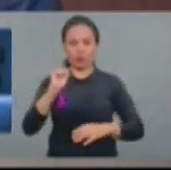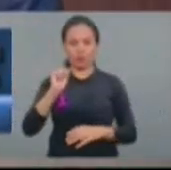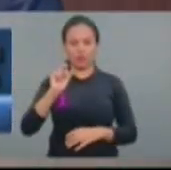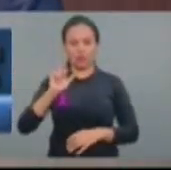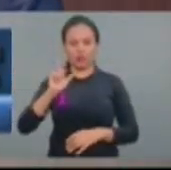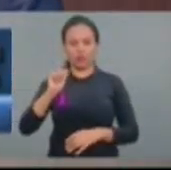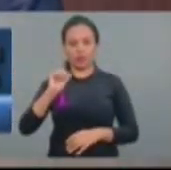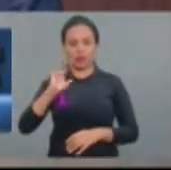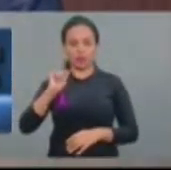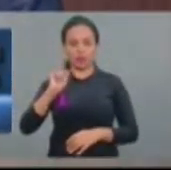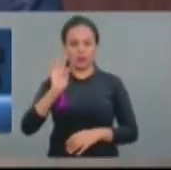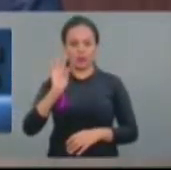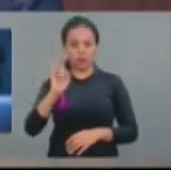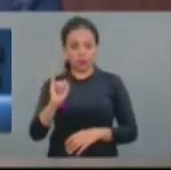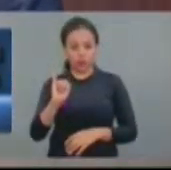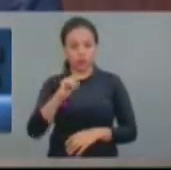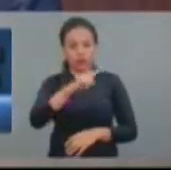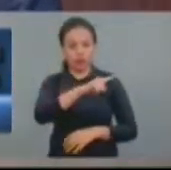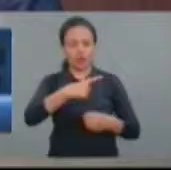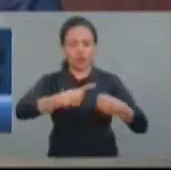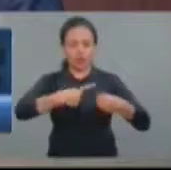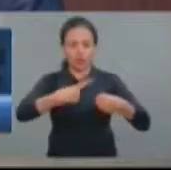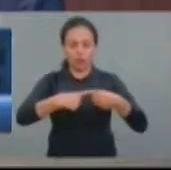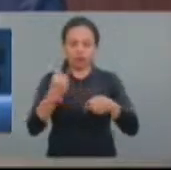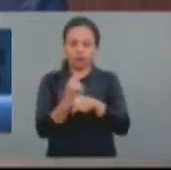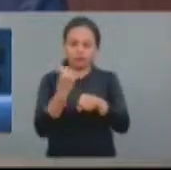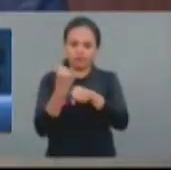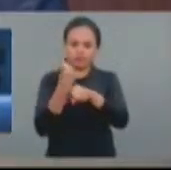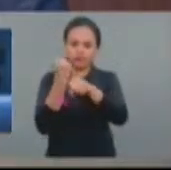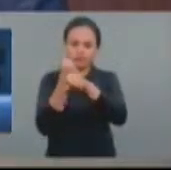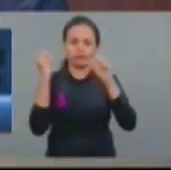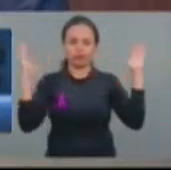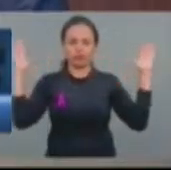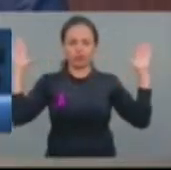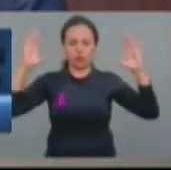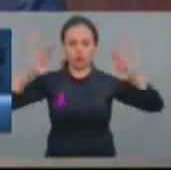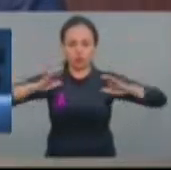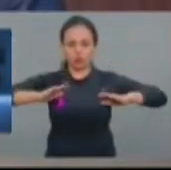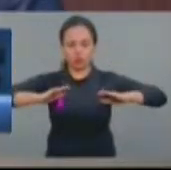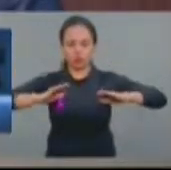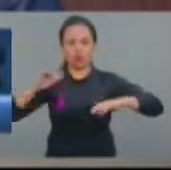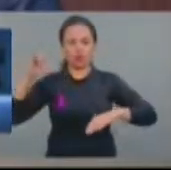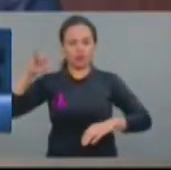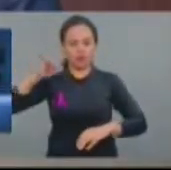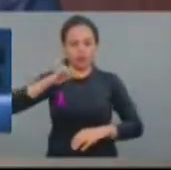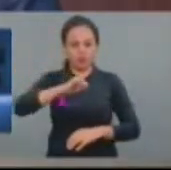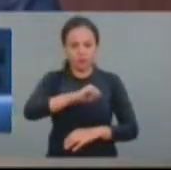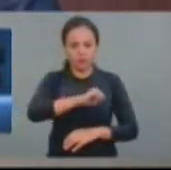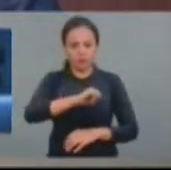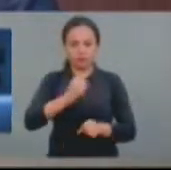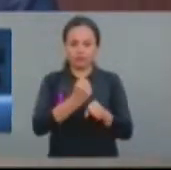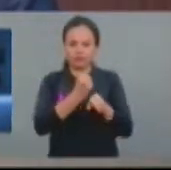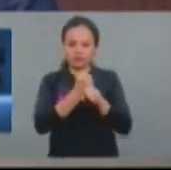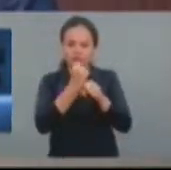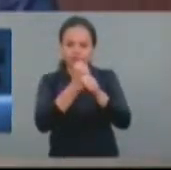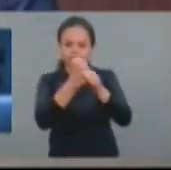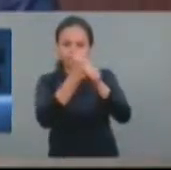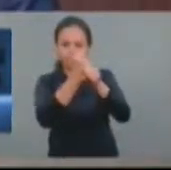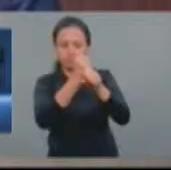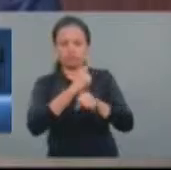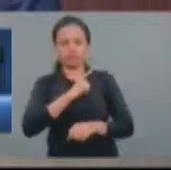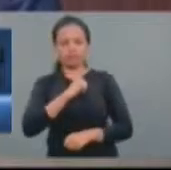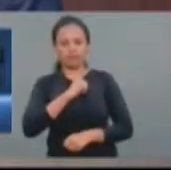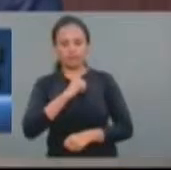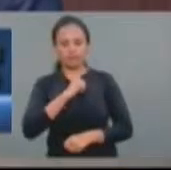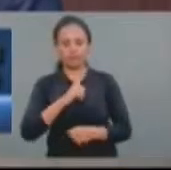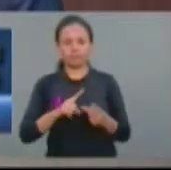viés de trazer para aquela região do Estado do Ceará, notadamente por causa do polo